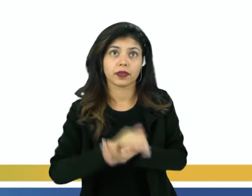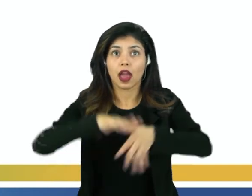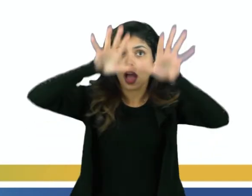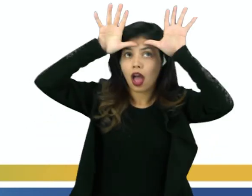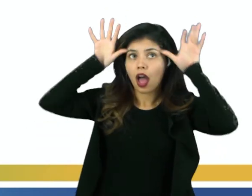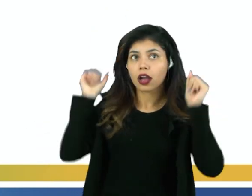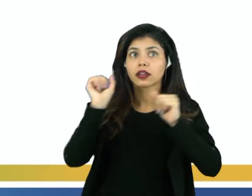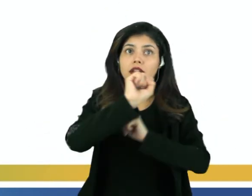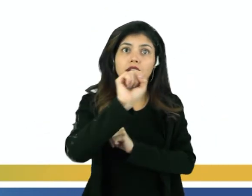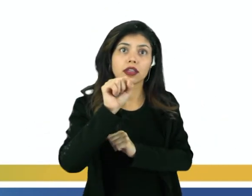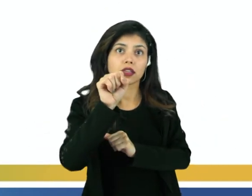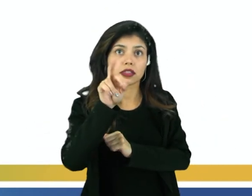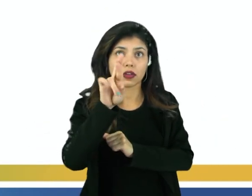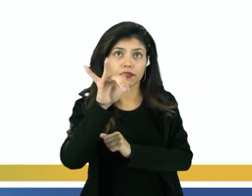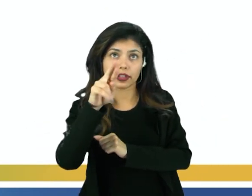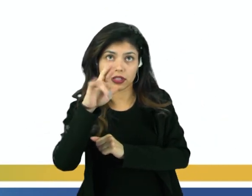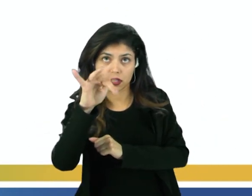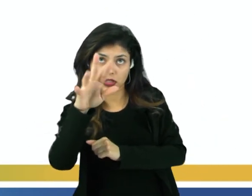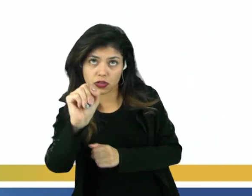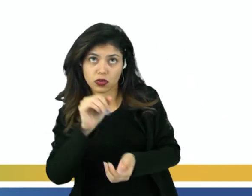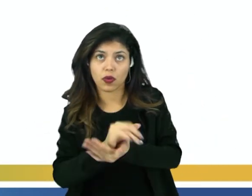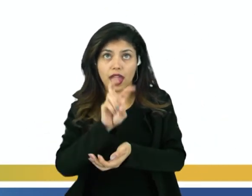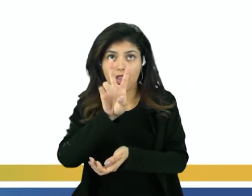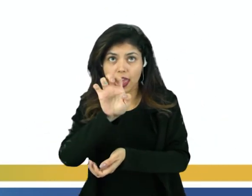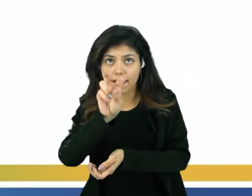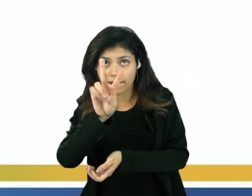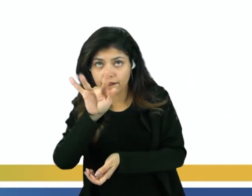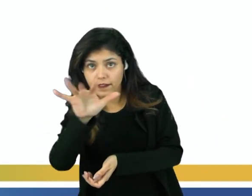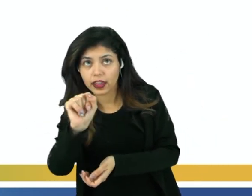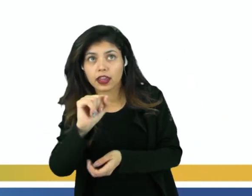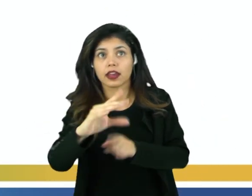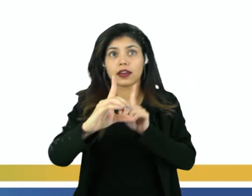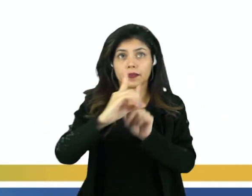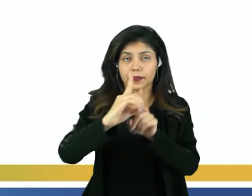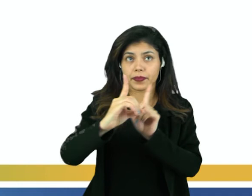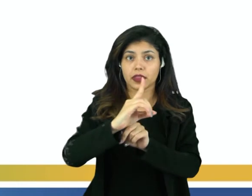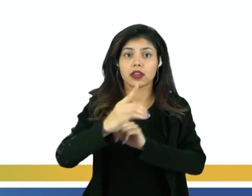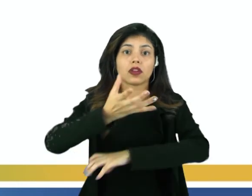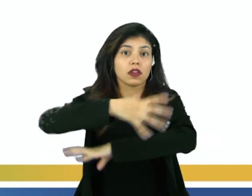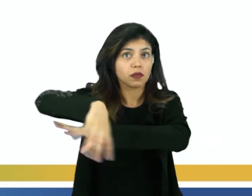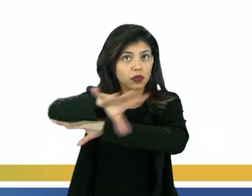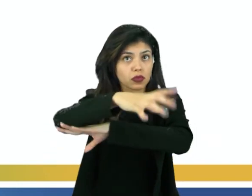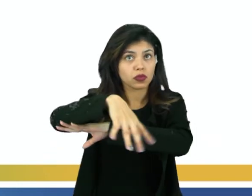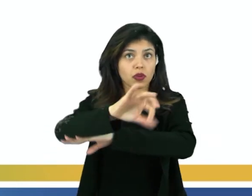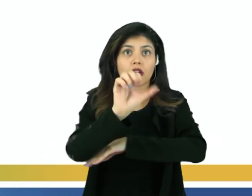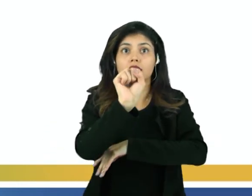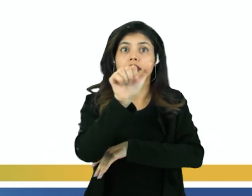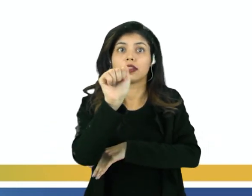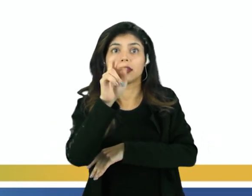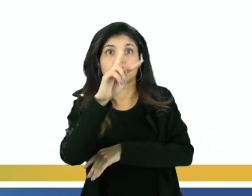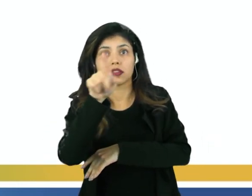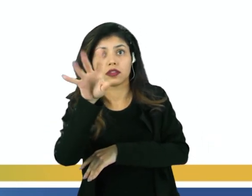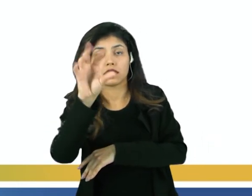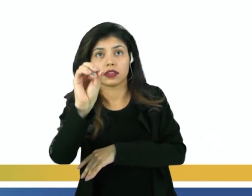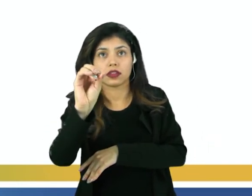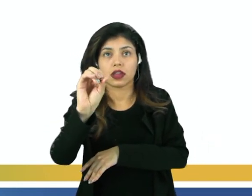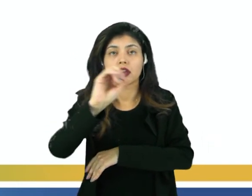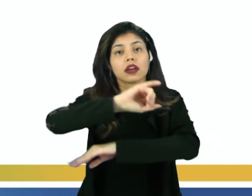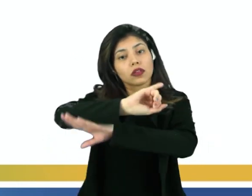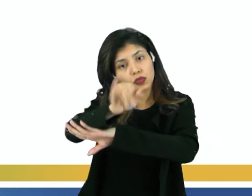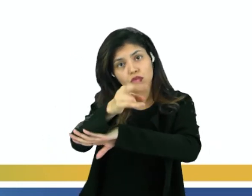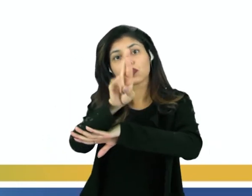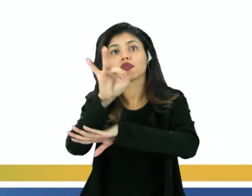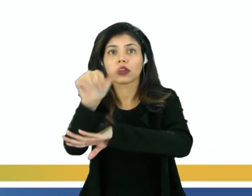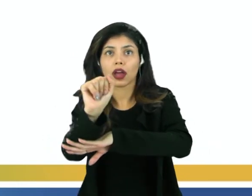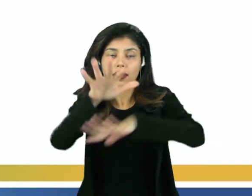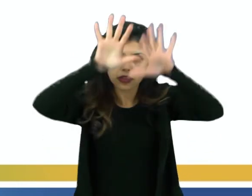São Francisco, Envira, Jurupari. E letra D, Purus, São Francisco, Juruá